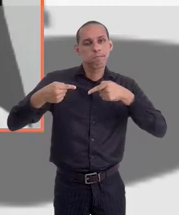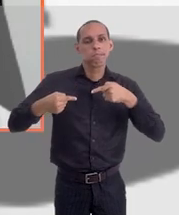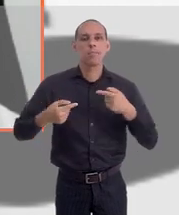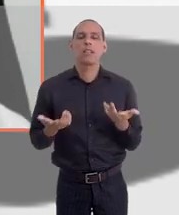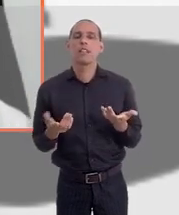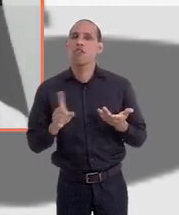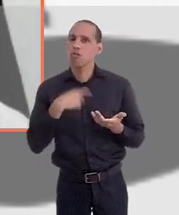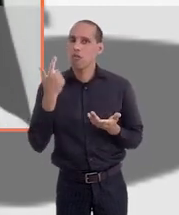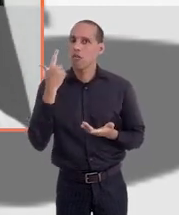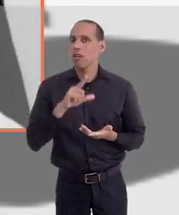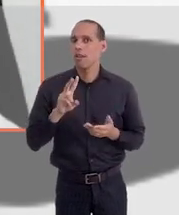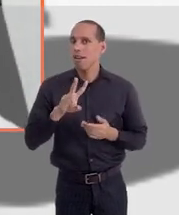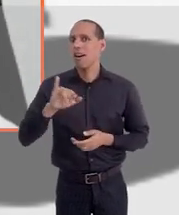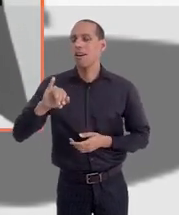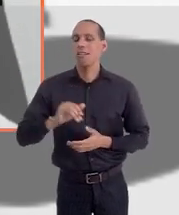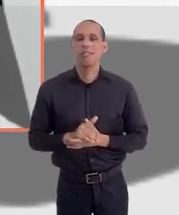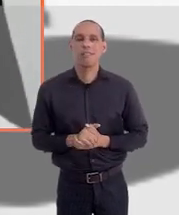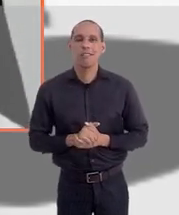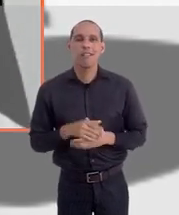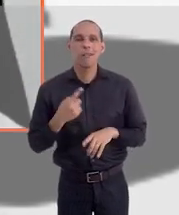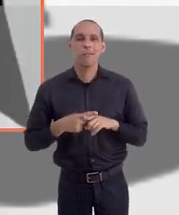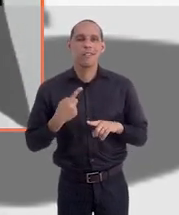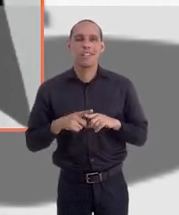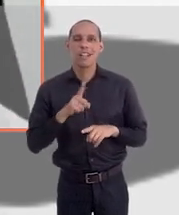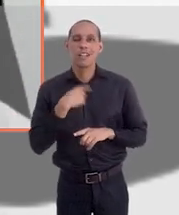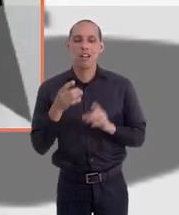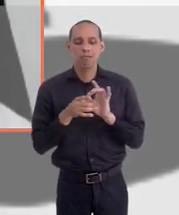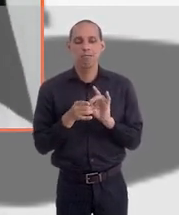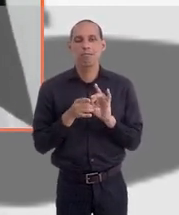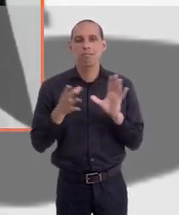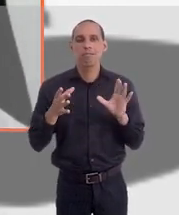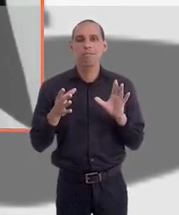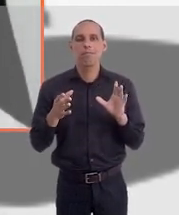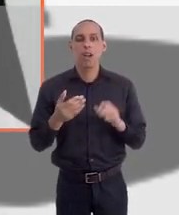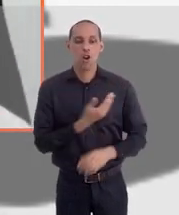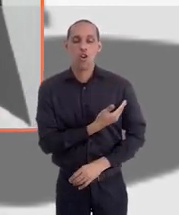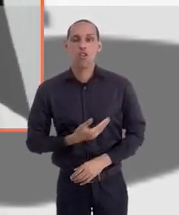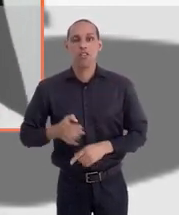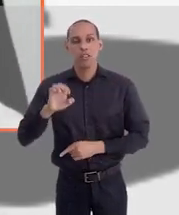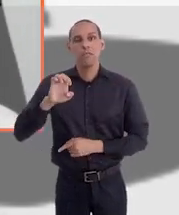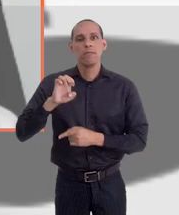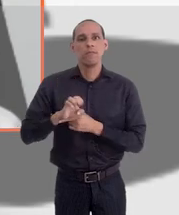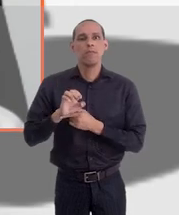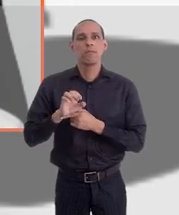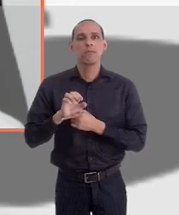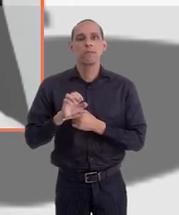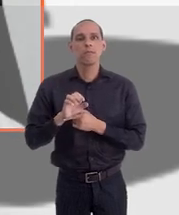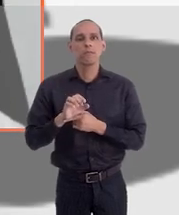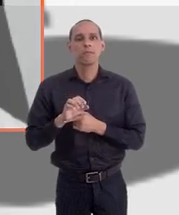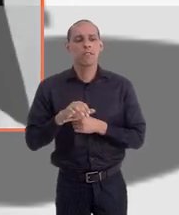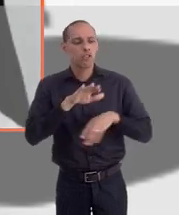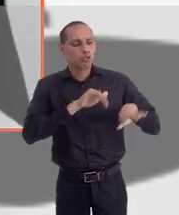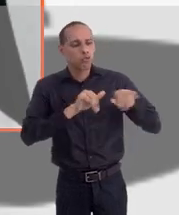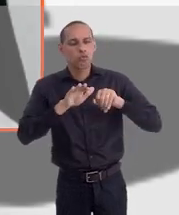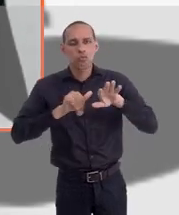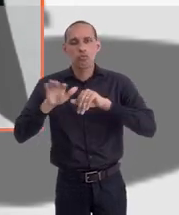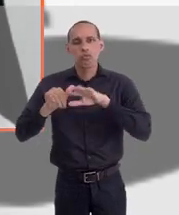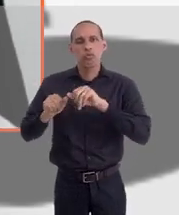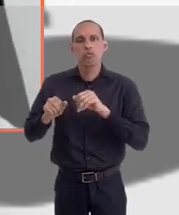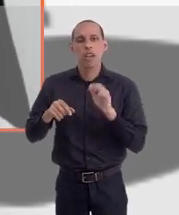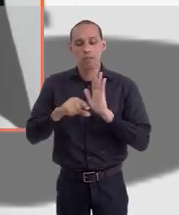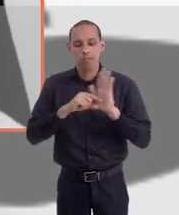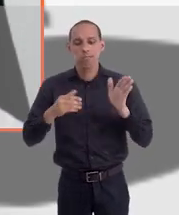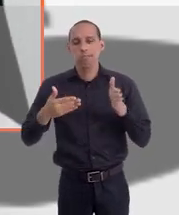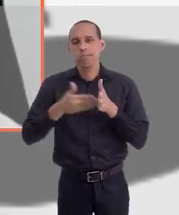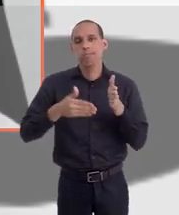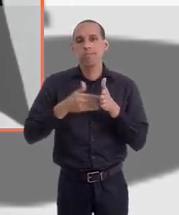E eu acho que a gente vai obter êxito em relação a isso. Porque a gente vai autorizar o governo do Estado a fazer essas convocações assim, quebrando essa